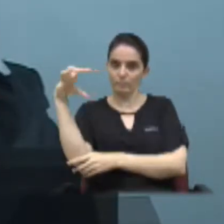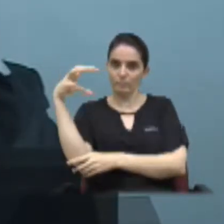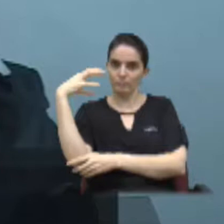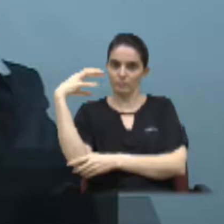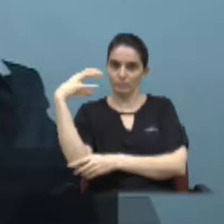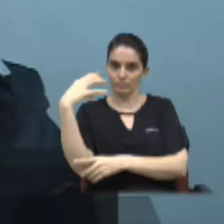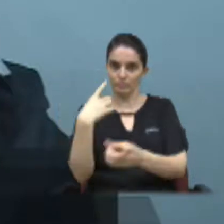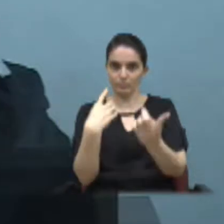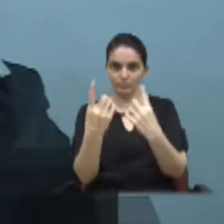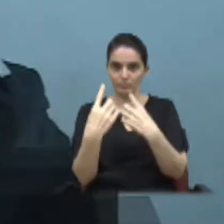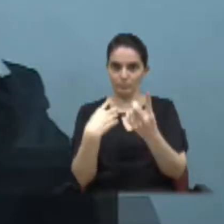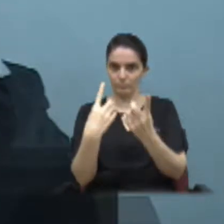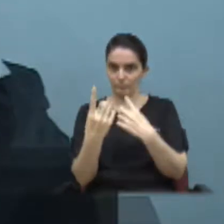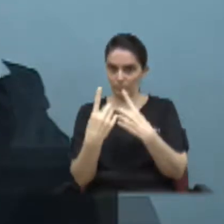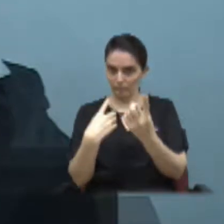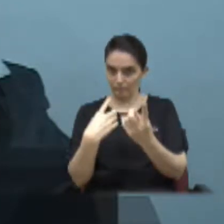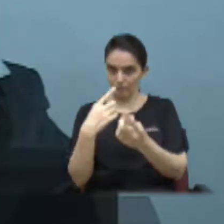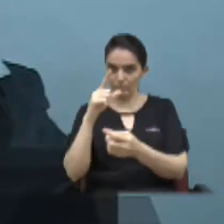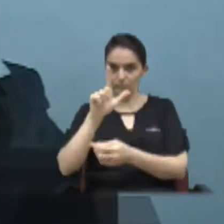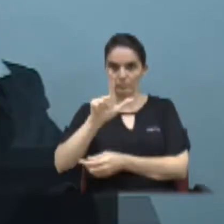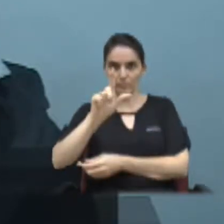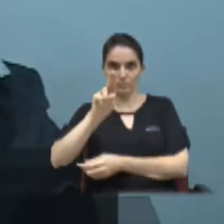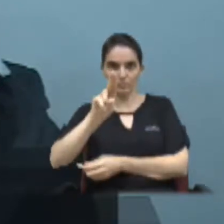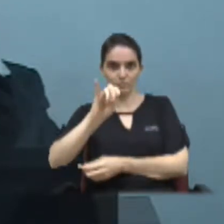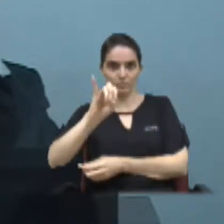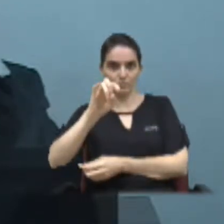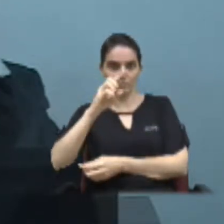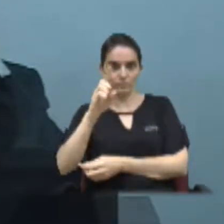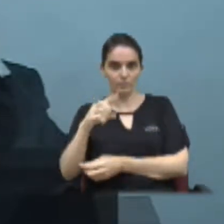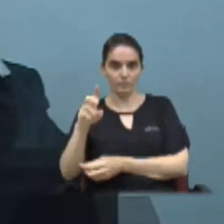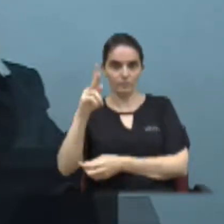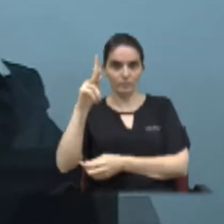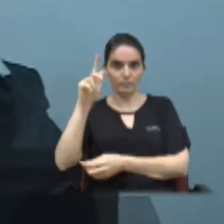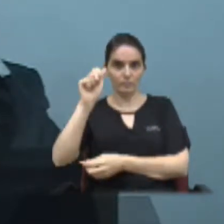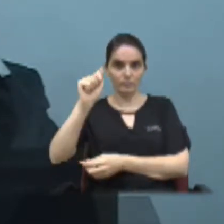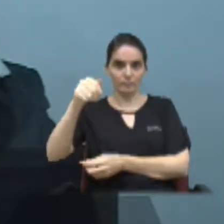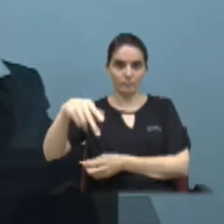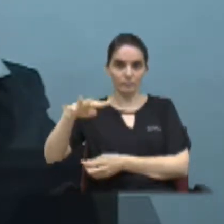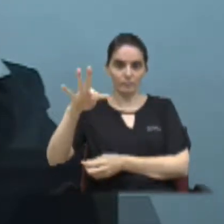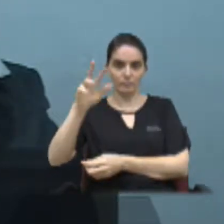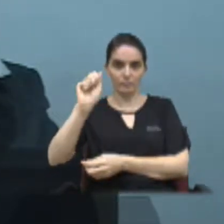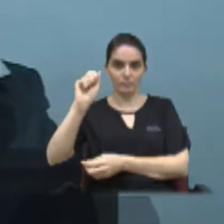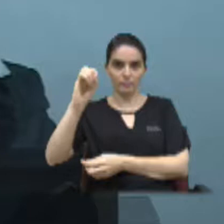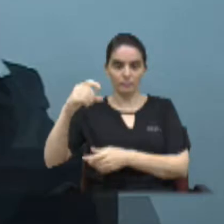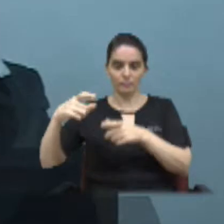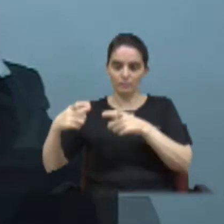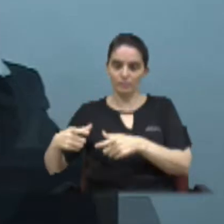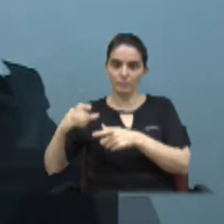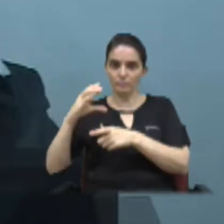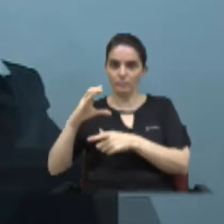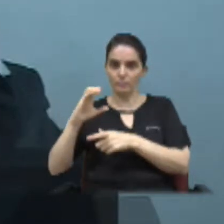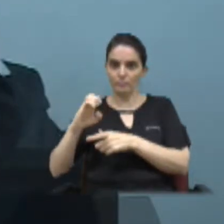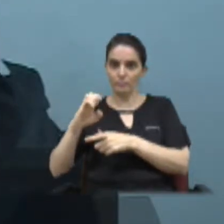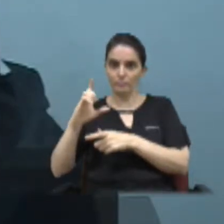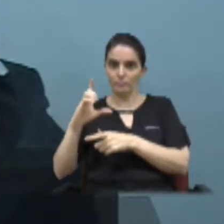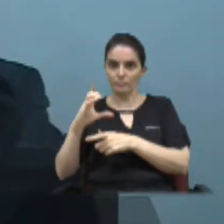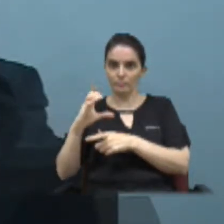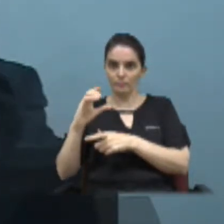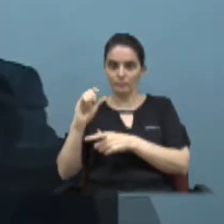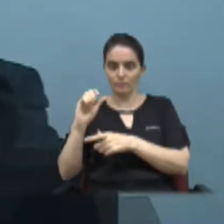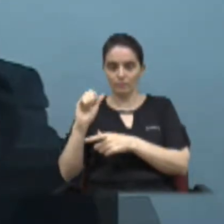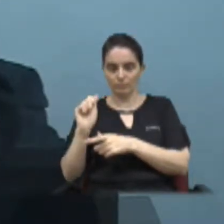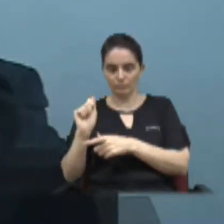instalado em trecho da rua Luiz Pântano, do bairro da Secap. O cancelamento ocorre em relação às multas